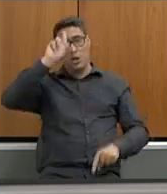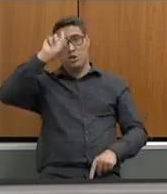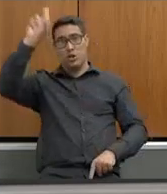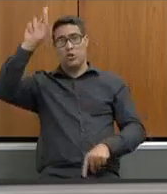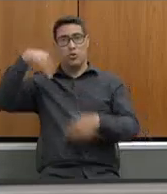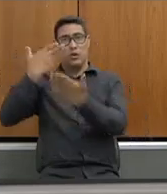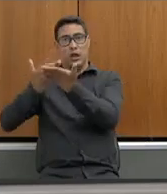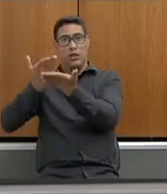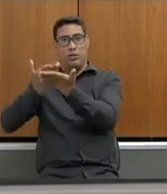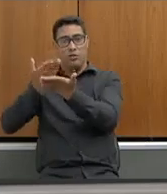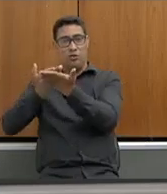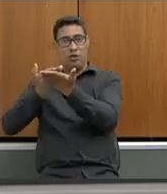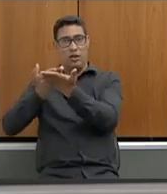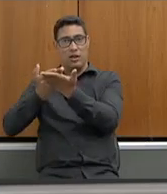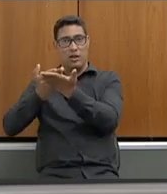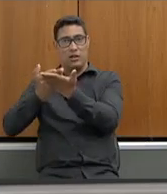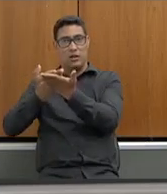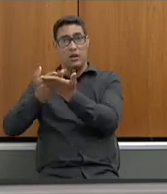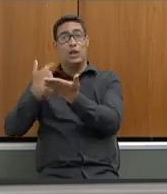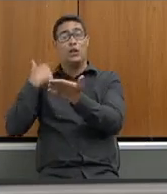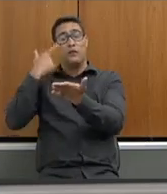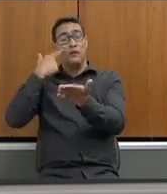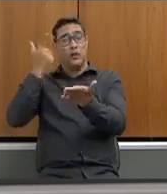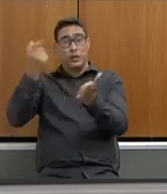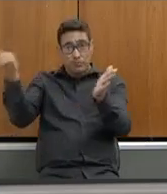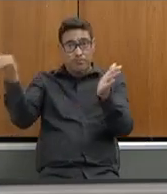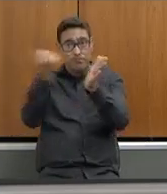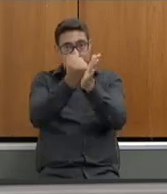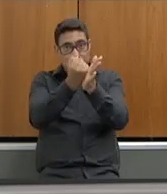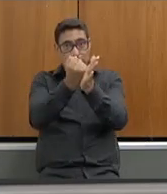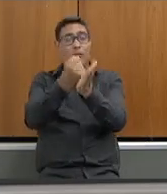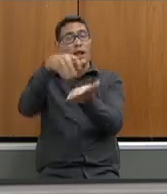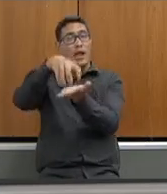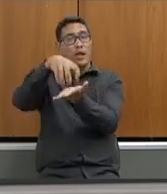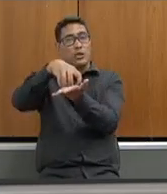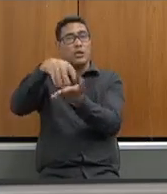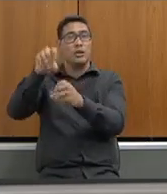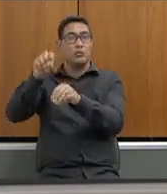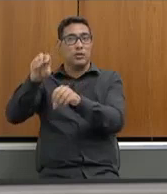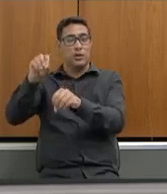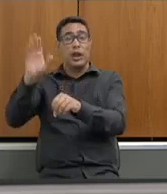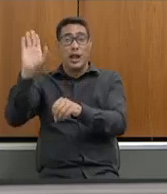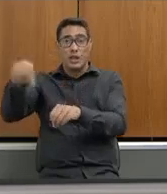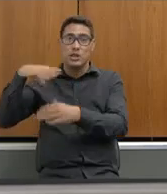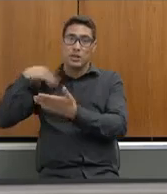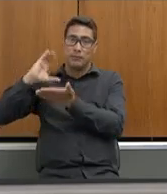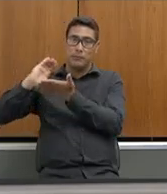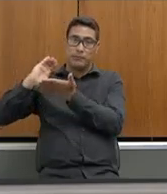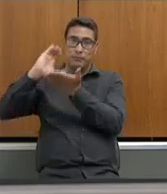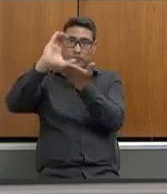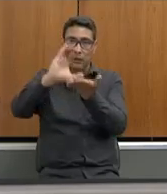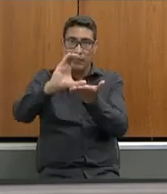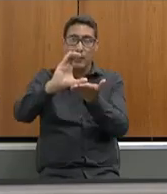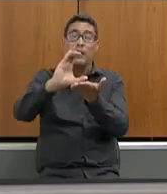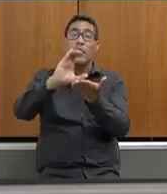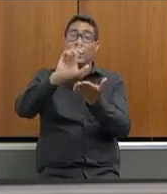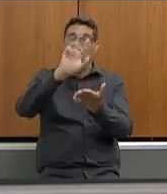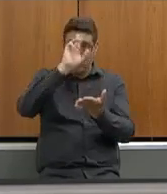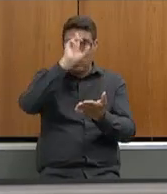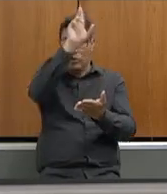esse material foi validado pela regional de ensino e nós enviamos a verba e o diretor foi quem fez a compra